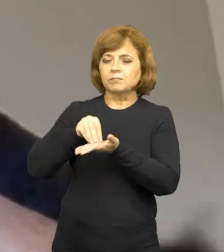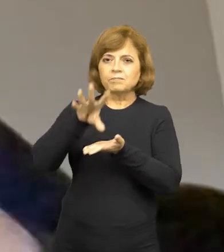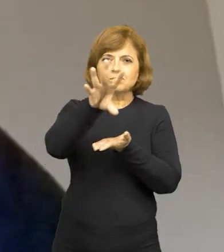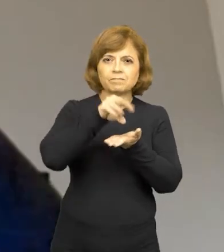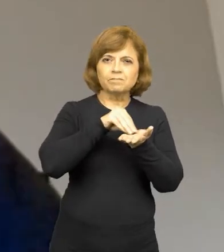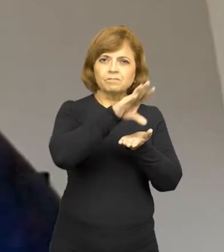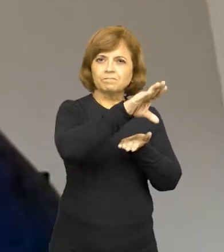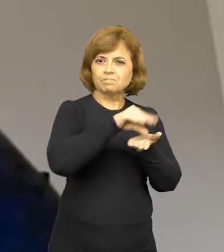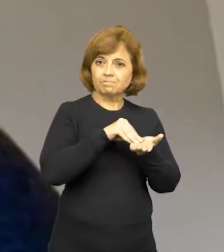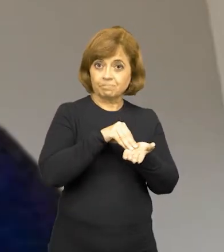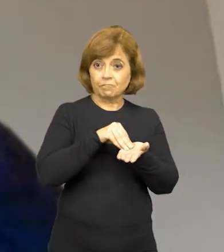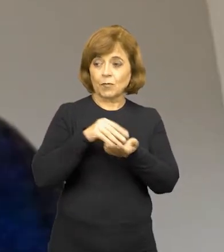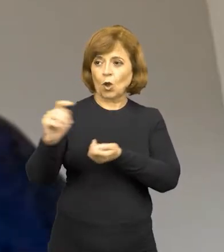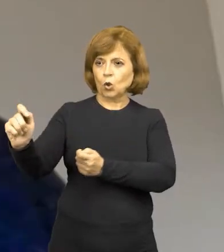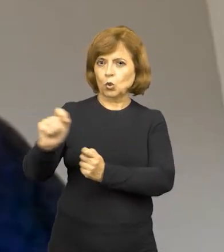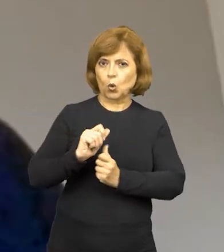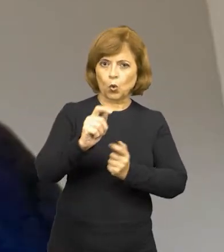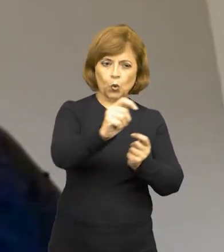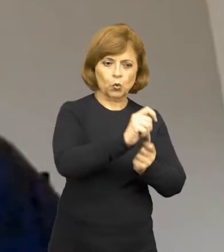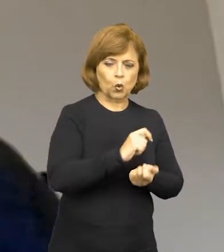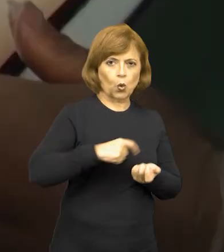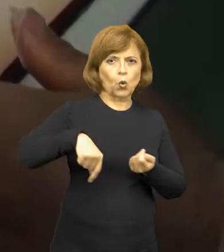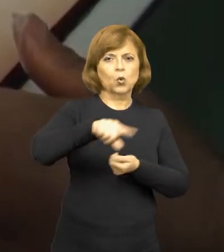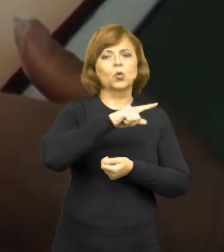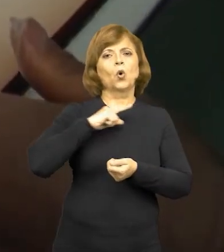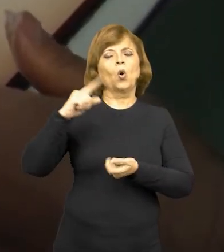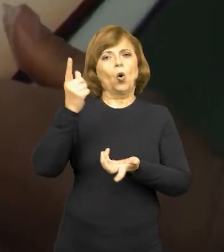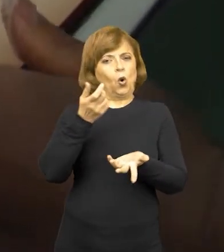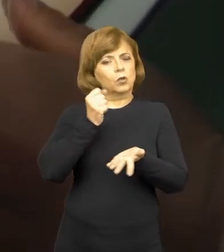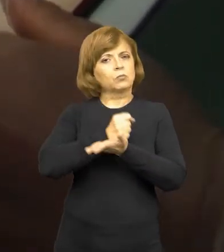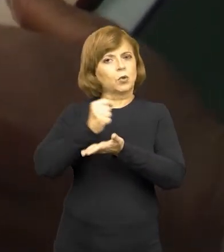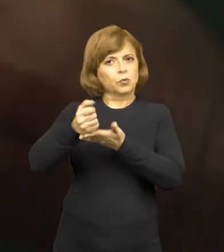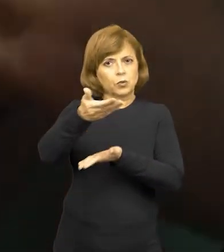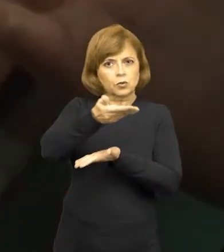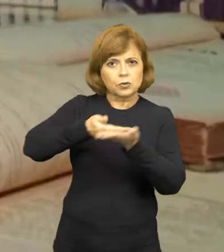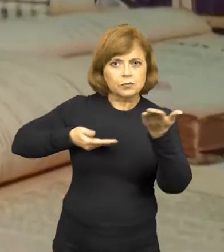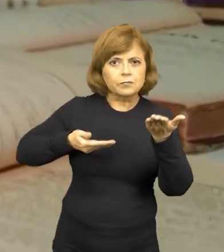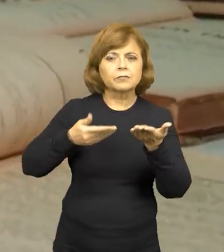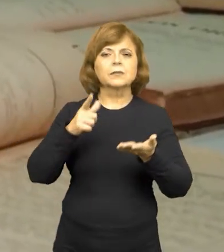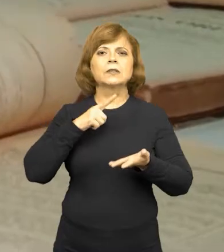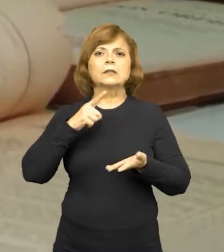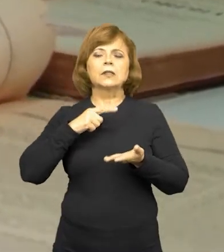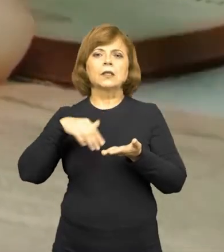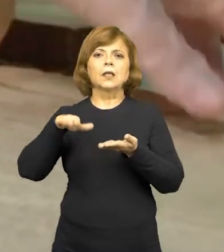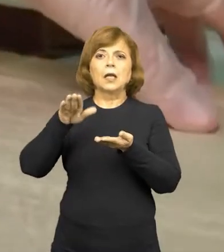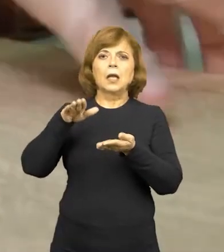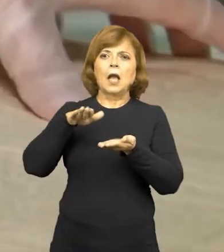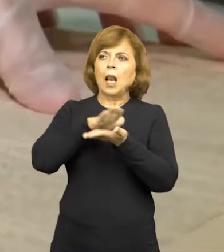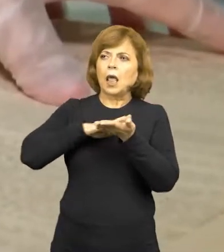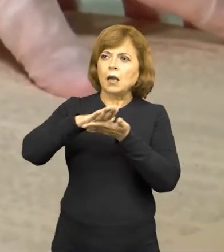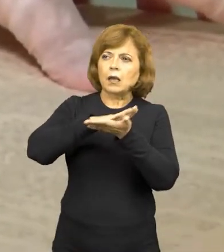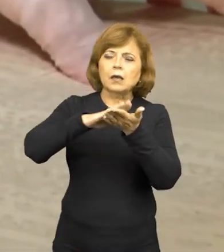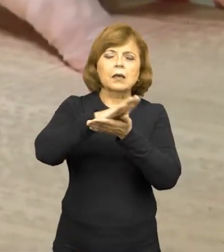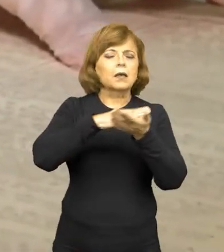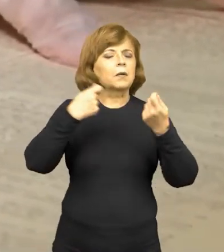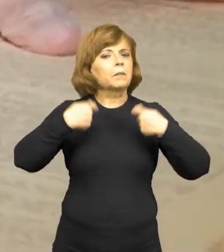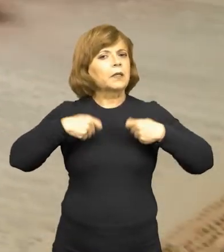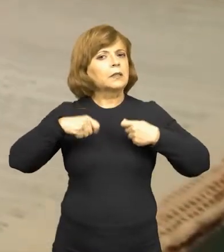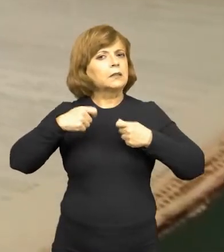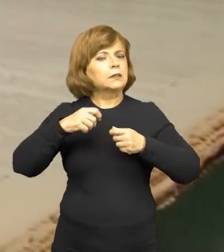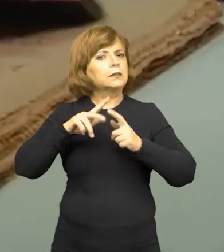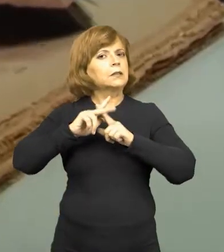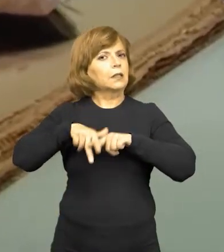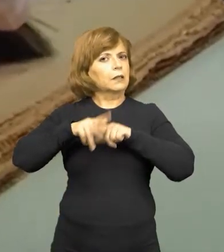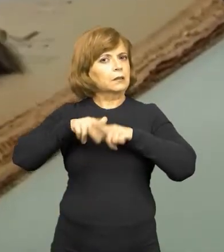essas doações precisaram passar por todo um processo burocrático, algumas precisavam ser higienizadas, outras precisavam ser